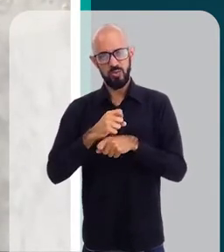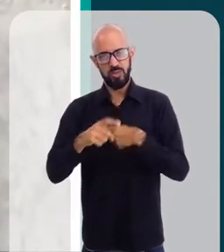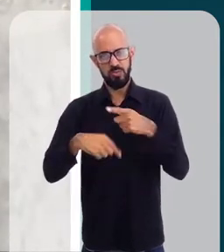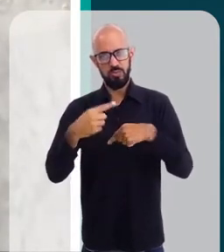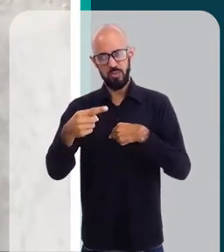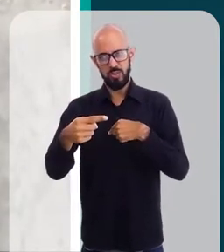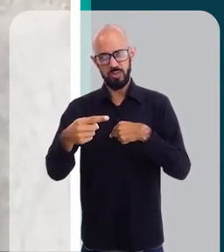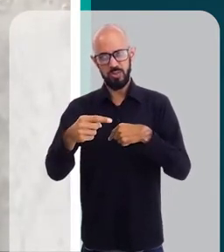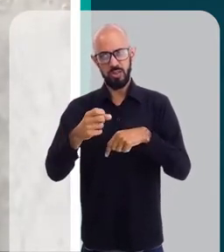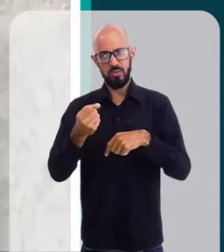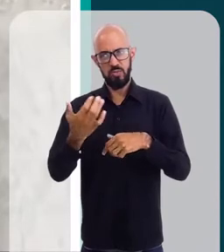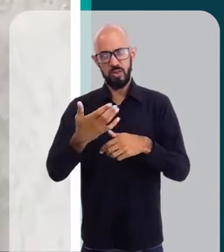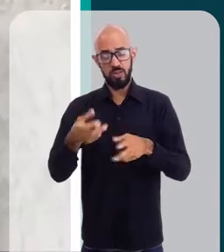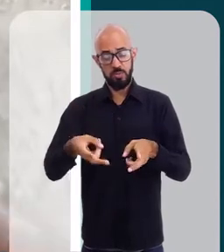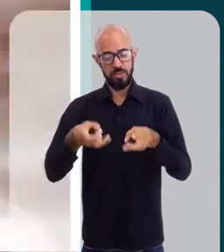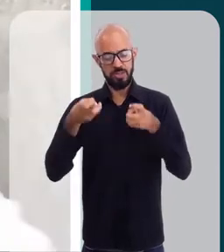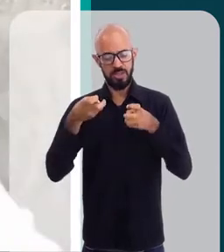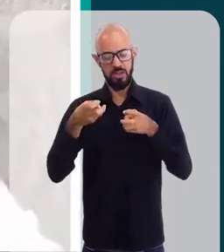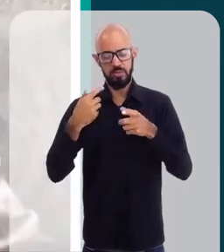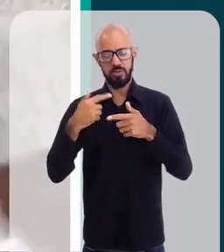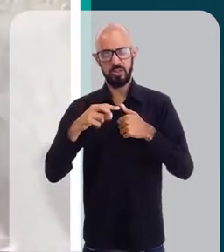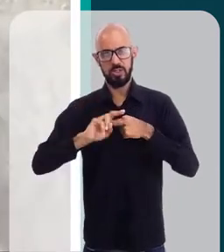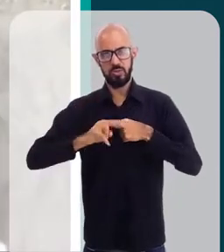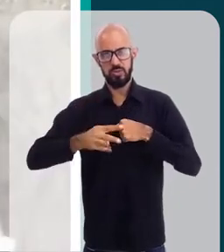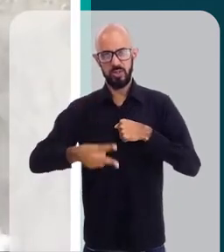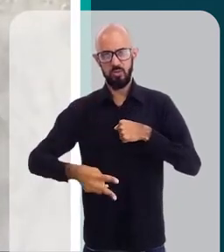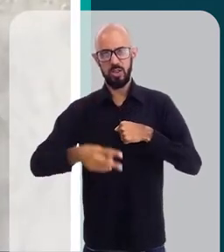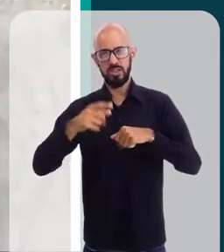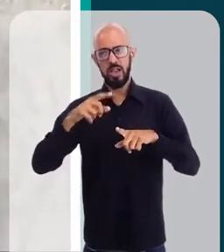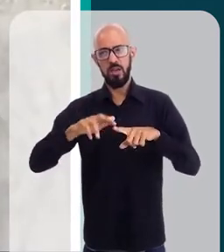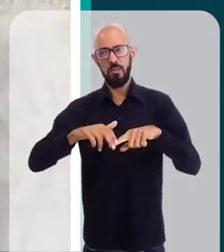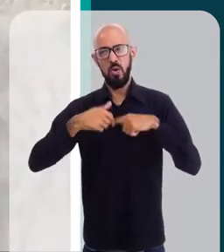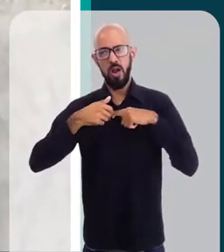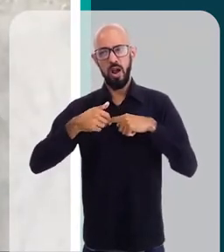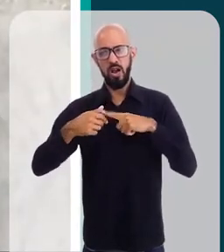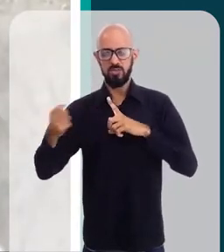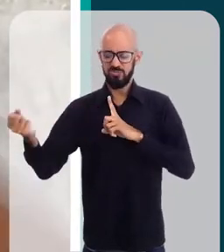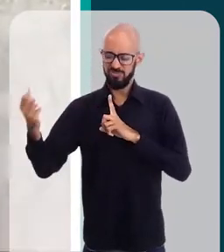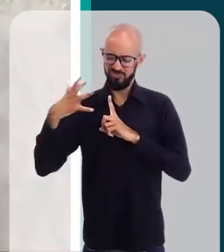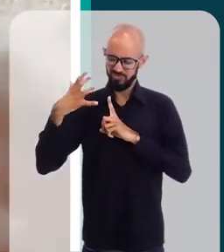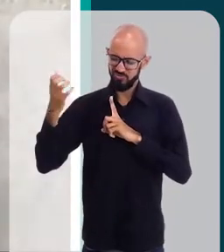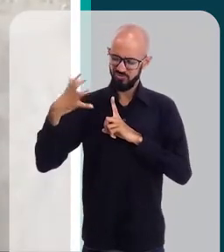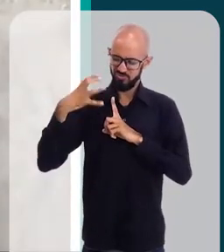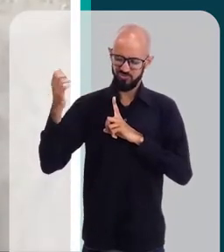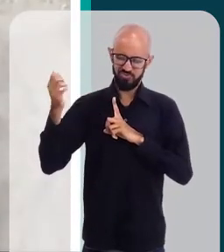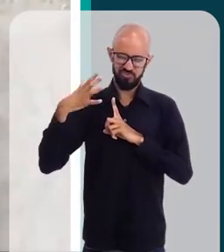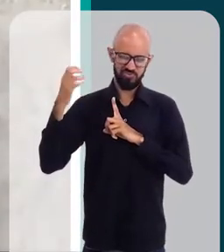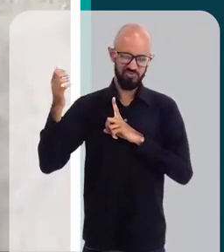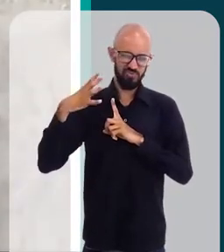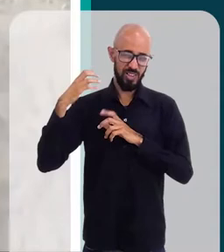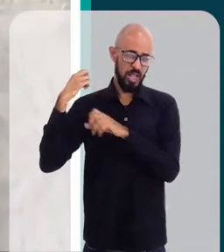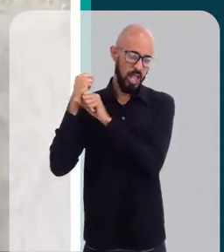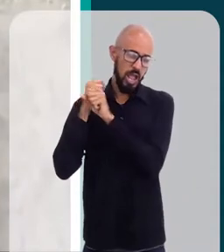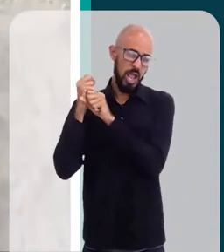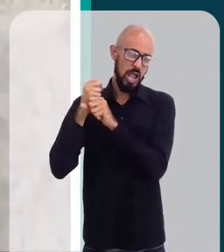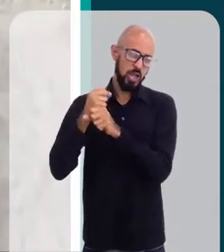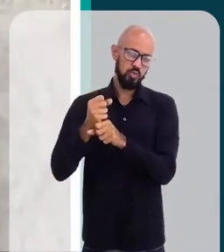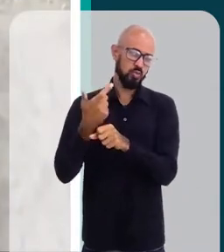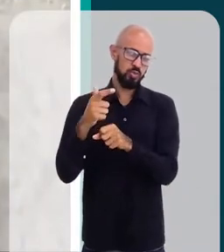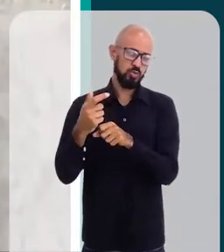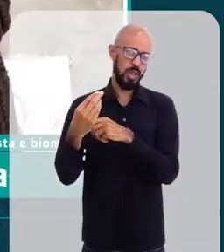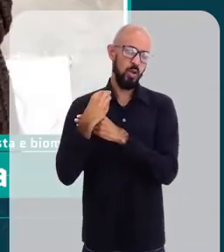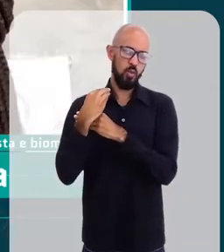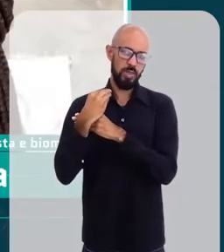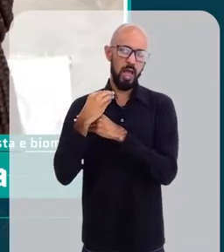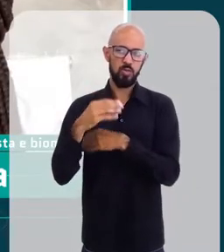começo a ver os efeitos, já é uma incidência de exposição já acumulada de muitos anos aí, sem cuidado com